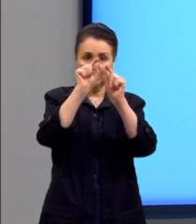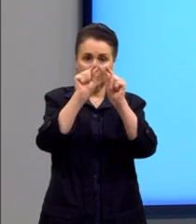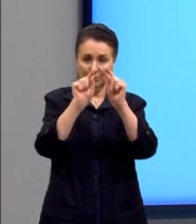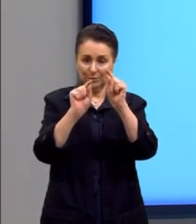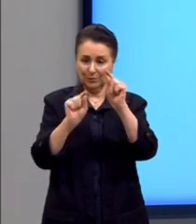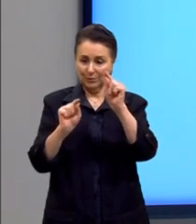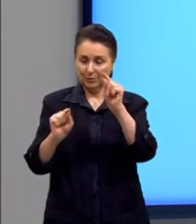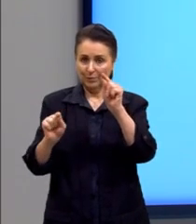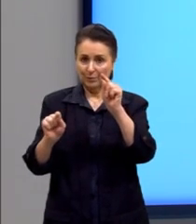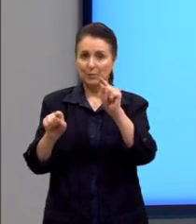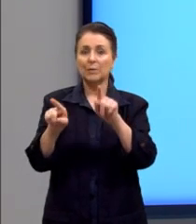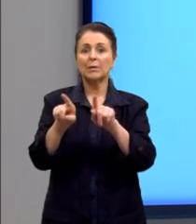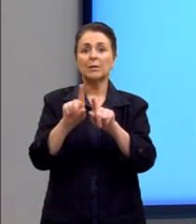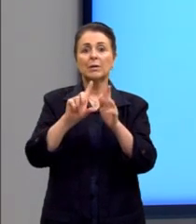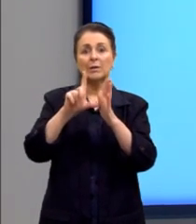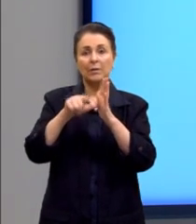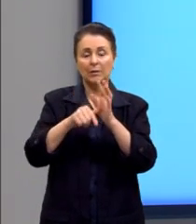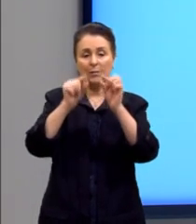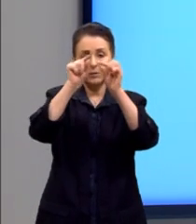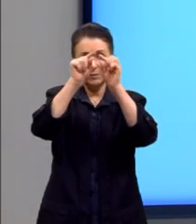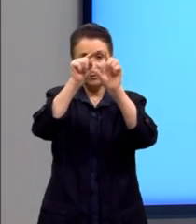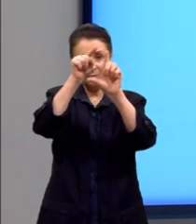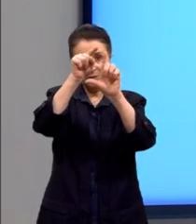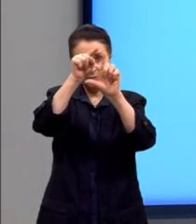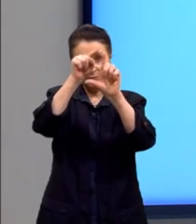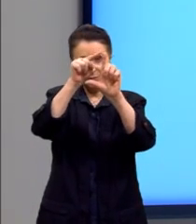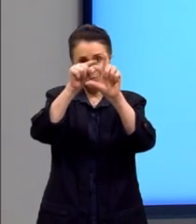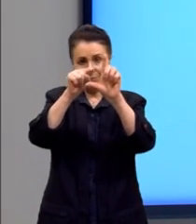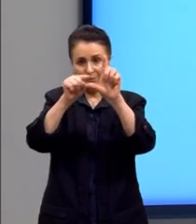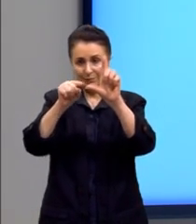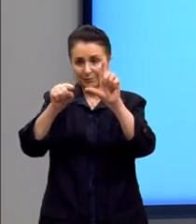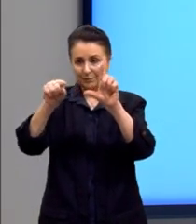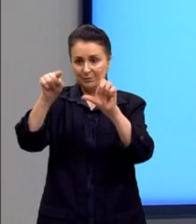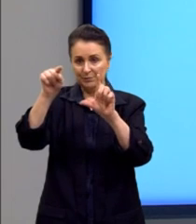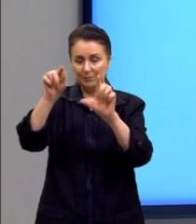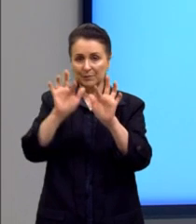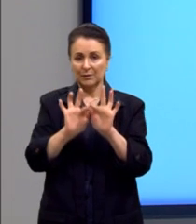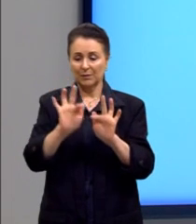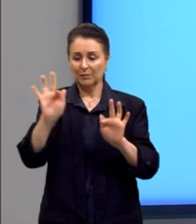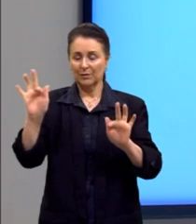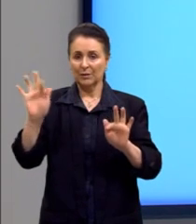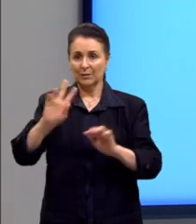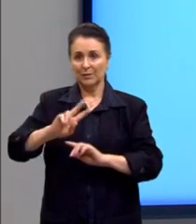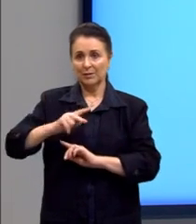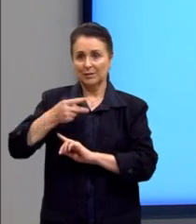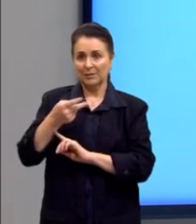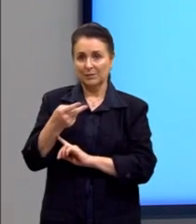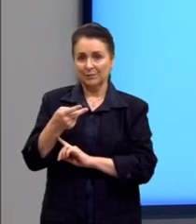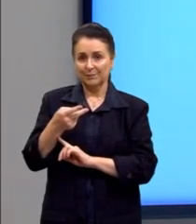gráfico para depois traçar ali a nossa curva, né? Da função exponencial.